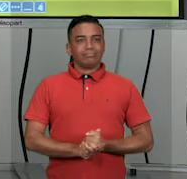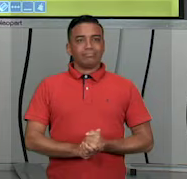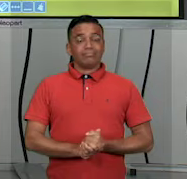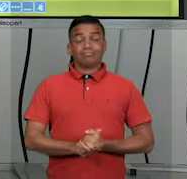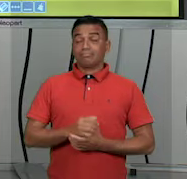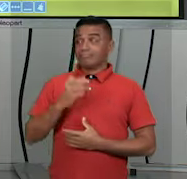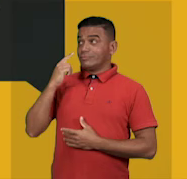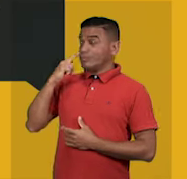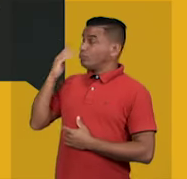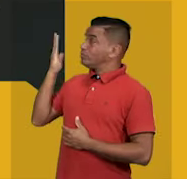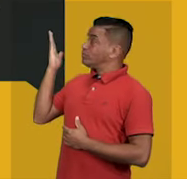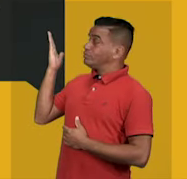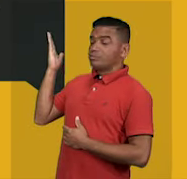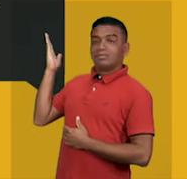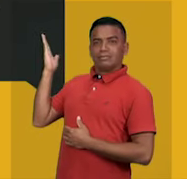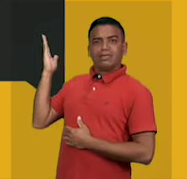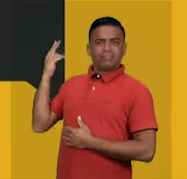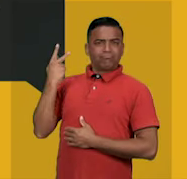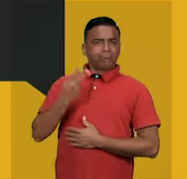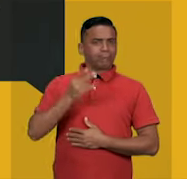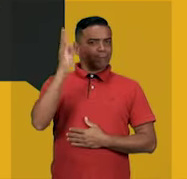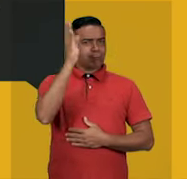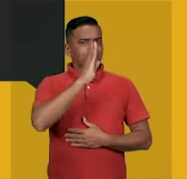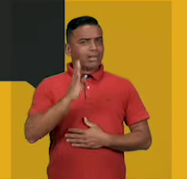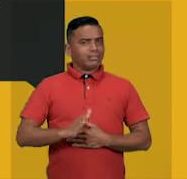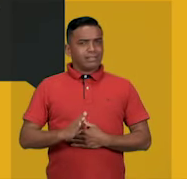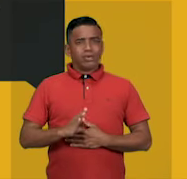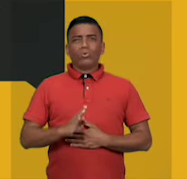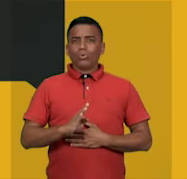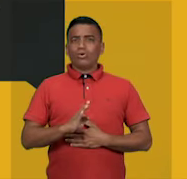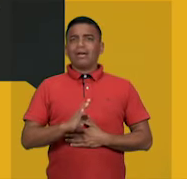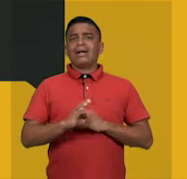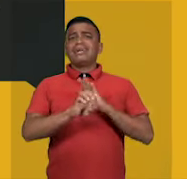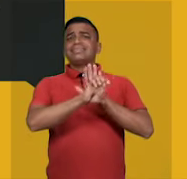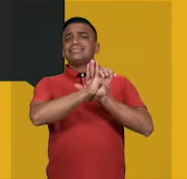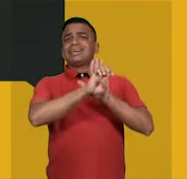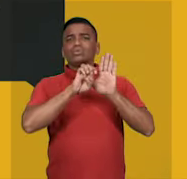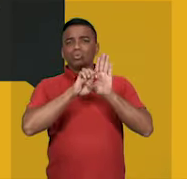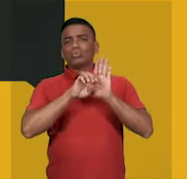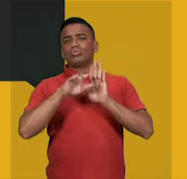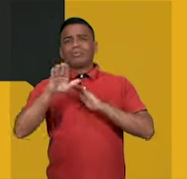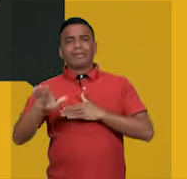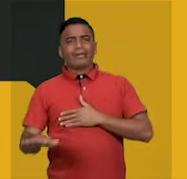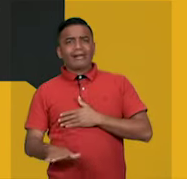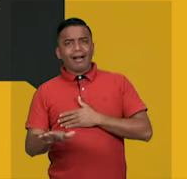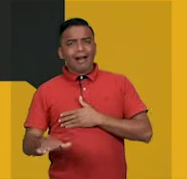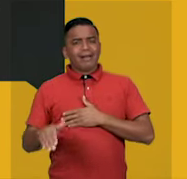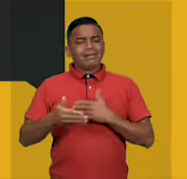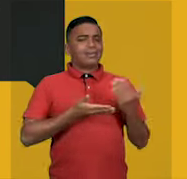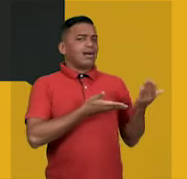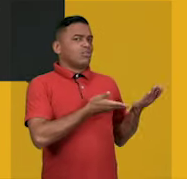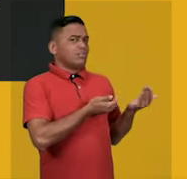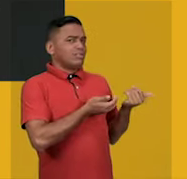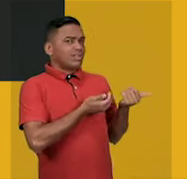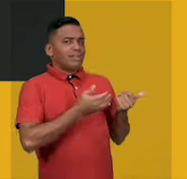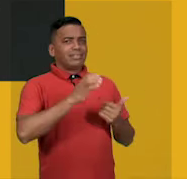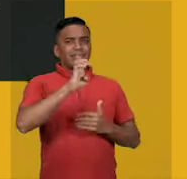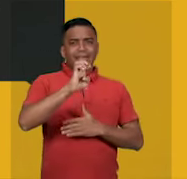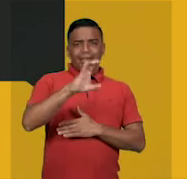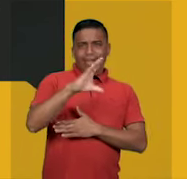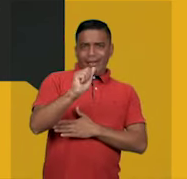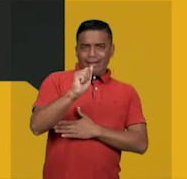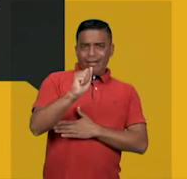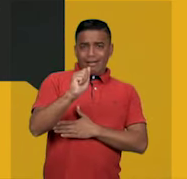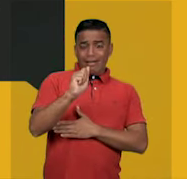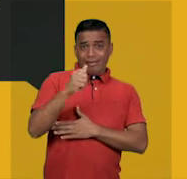A adolescência. No Brasil, o Estatuto da Criança e do Adolescente, o ECA, considera a adolescência a